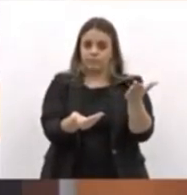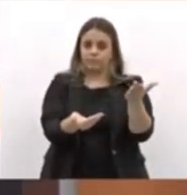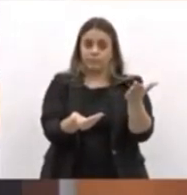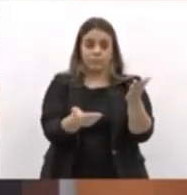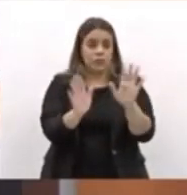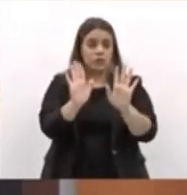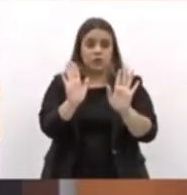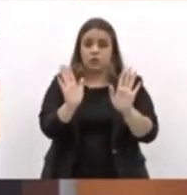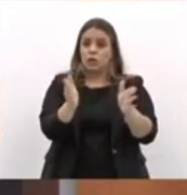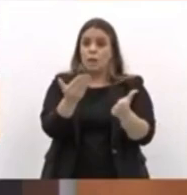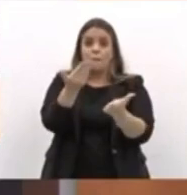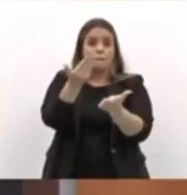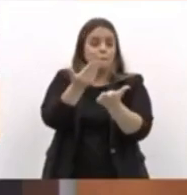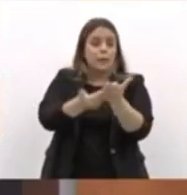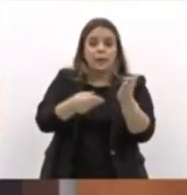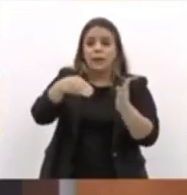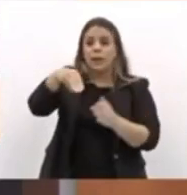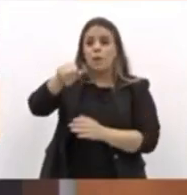perdeu o mané,